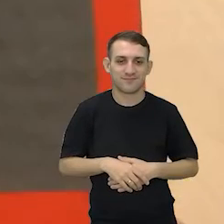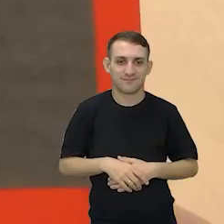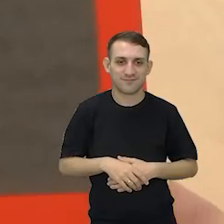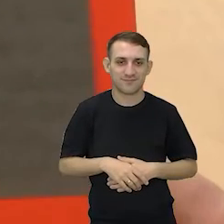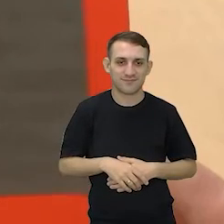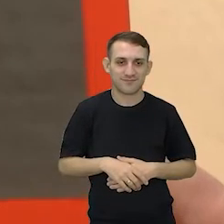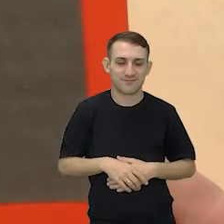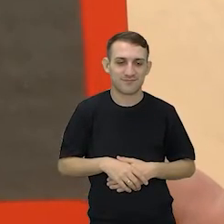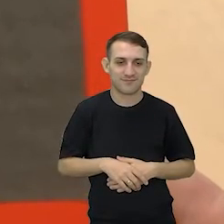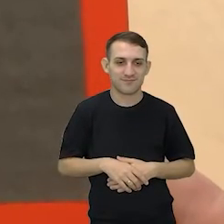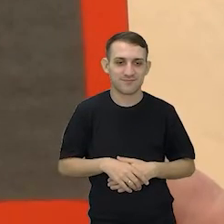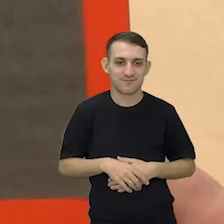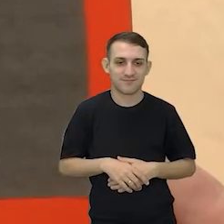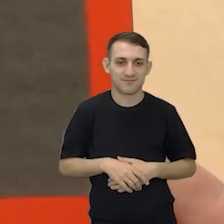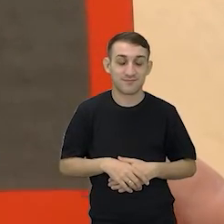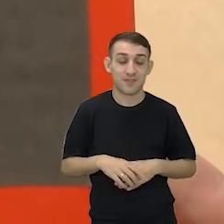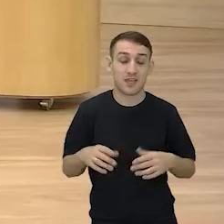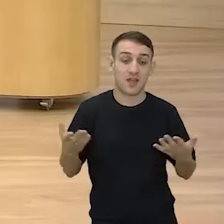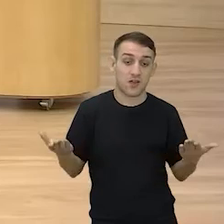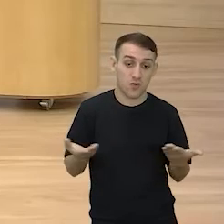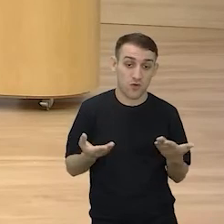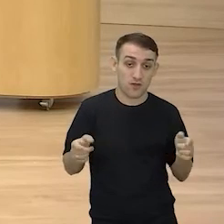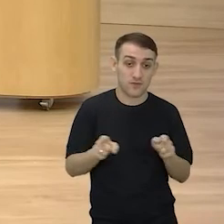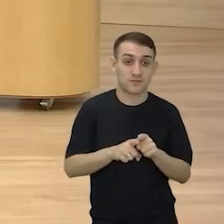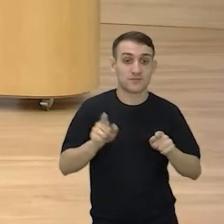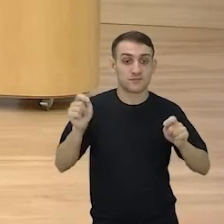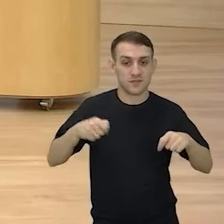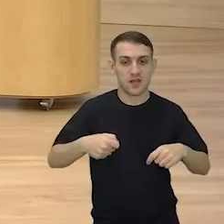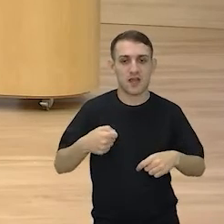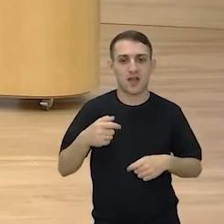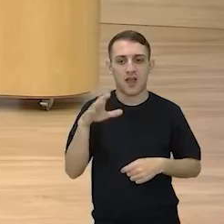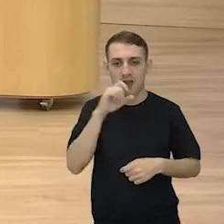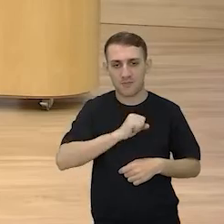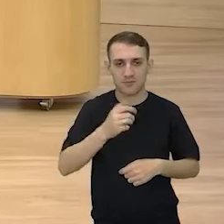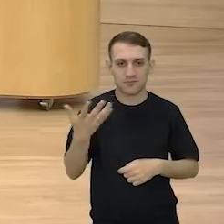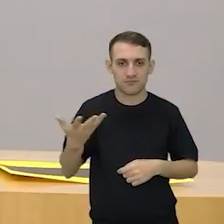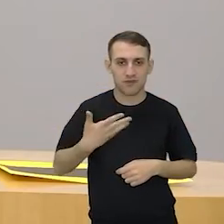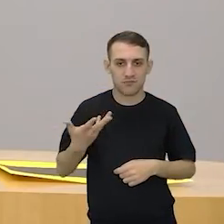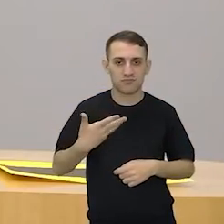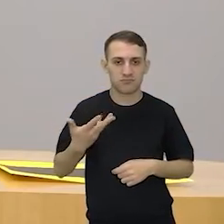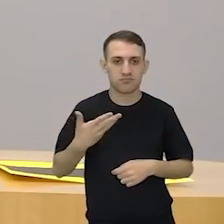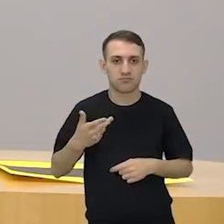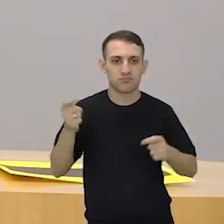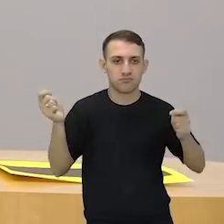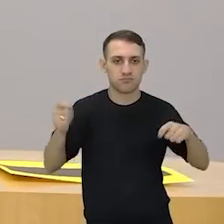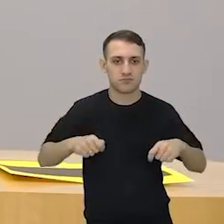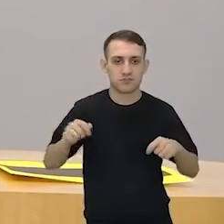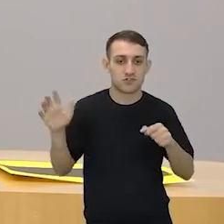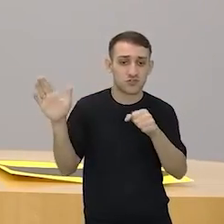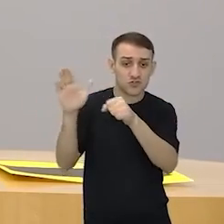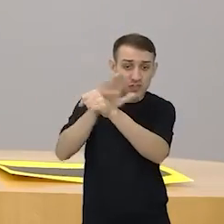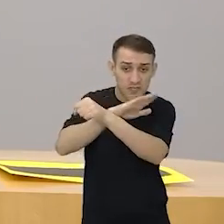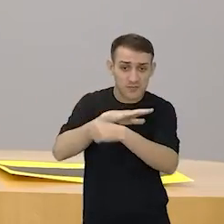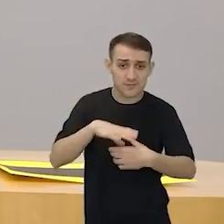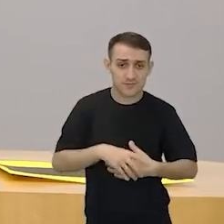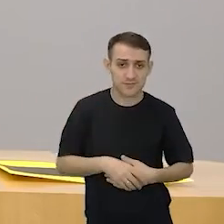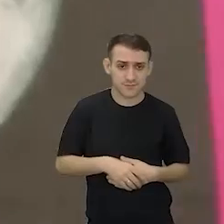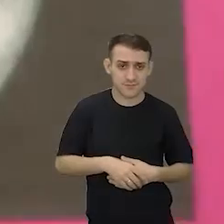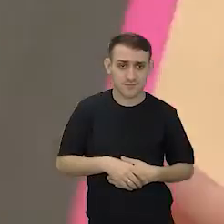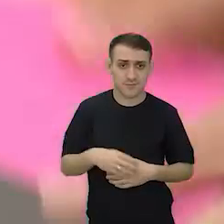Crescente. E aí vai acelerando, não é, professora Juliana? Vai, acelerando. Cheia. Cheia.